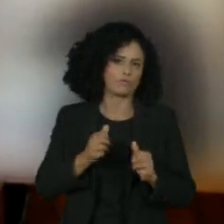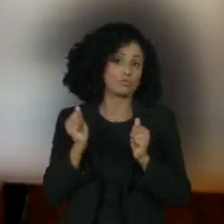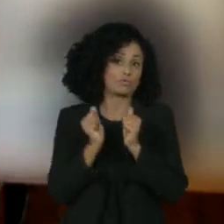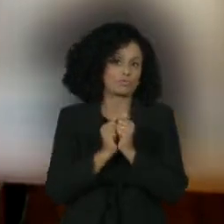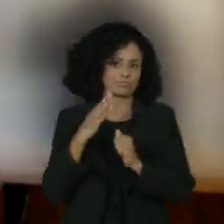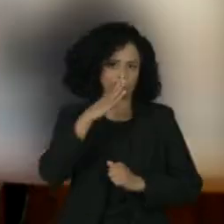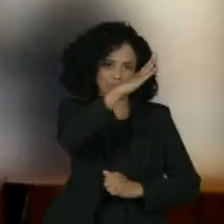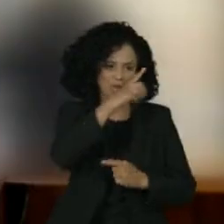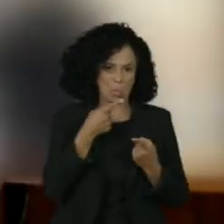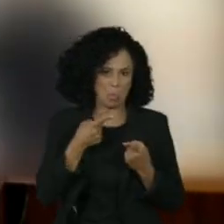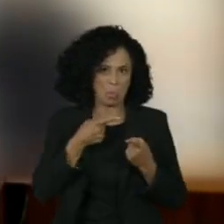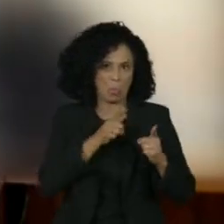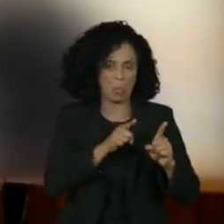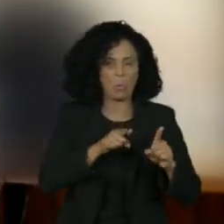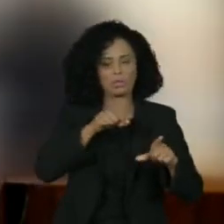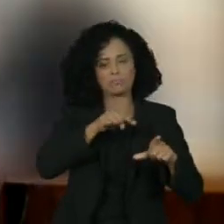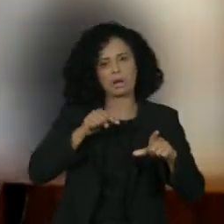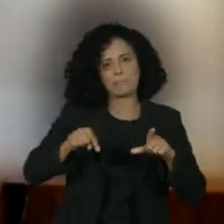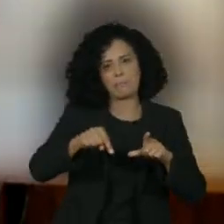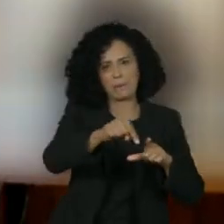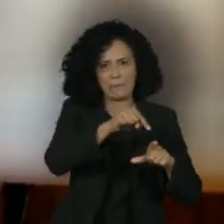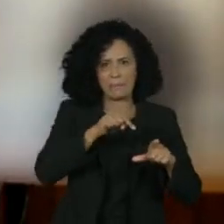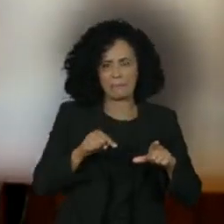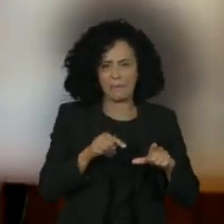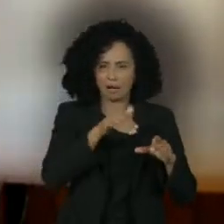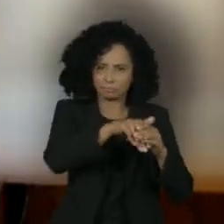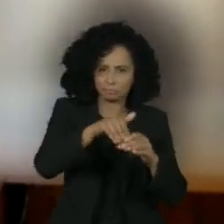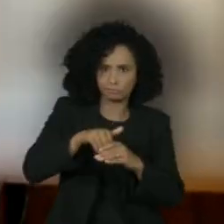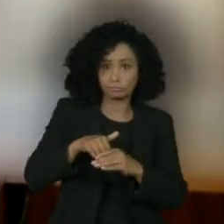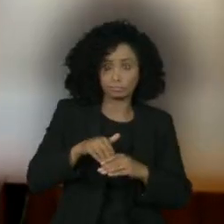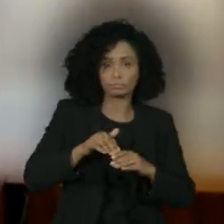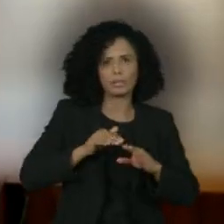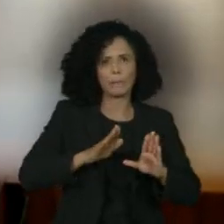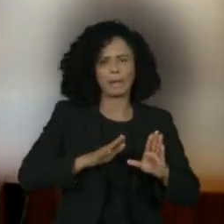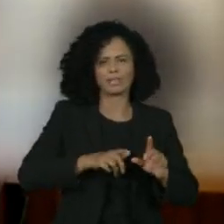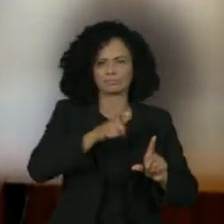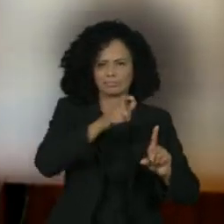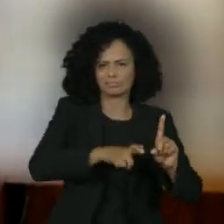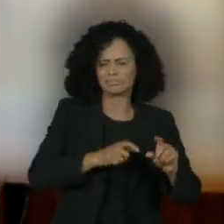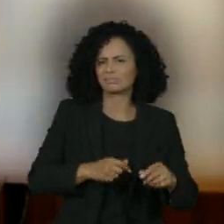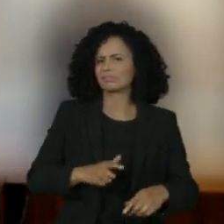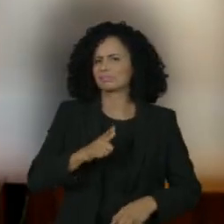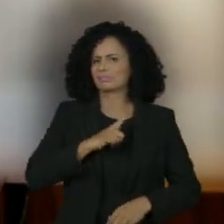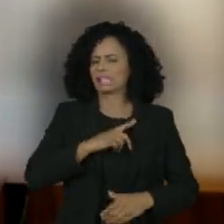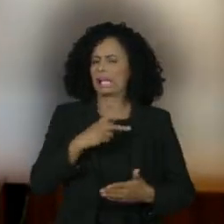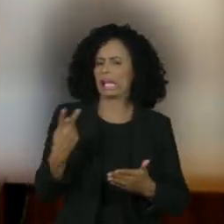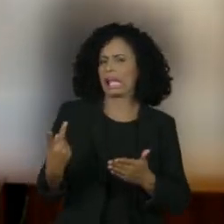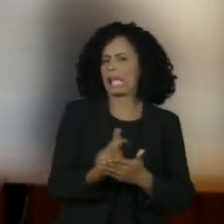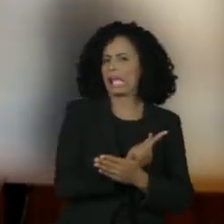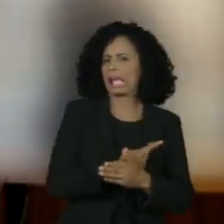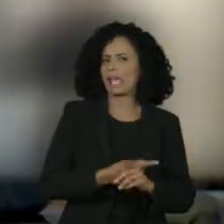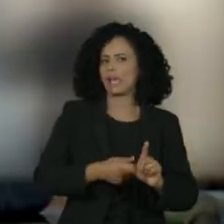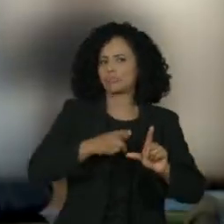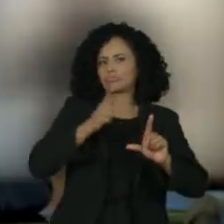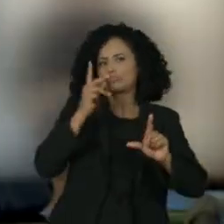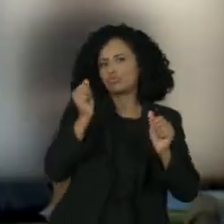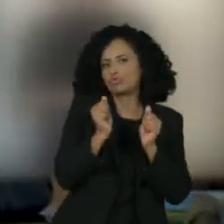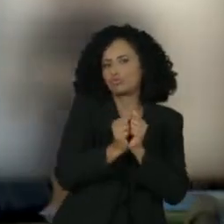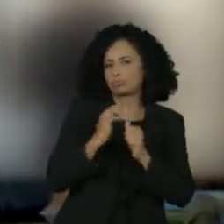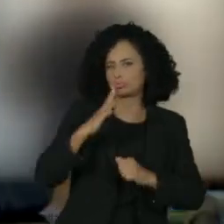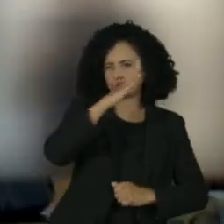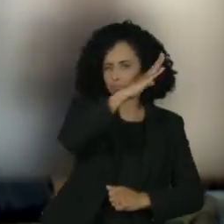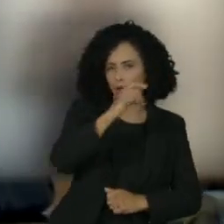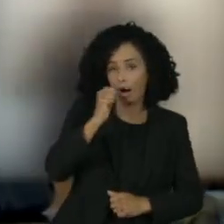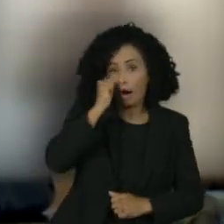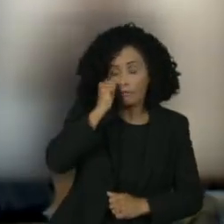sistema eleitoral. O depoimento de Abrielli foi apurado no inquérito que investiga a transmissão ao vivo do presidente. O